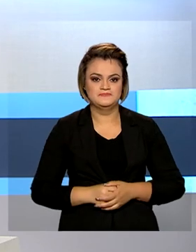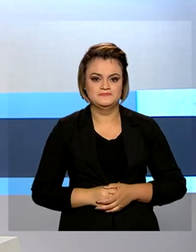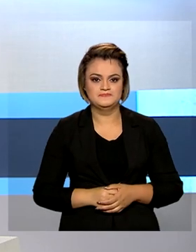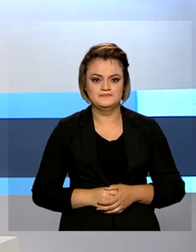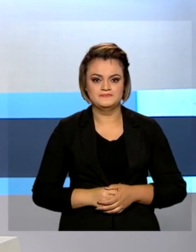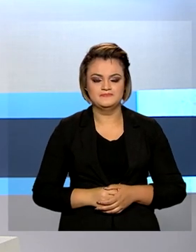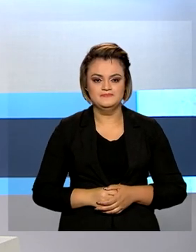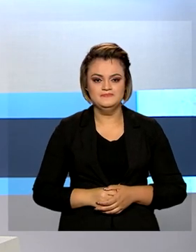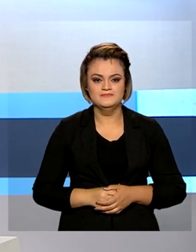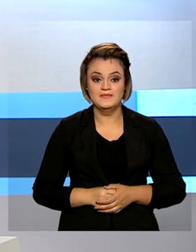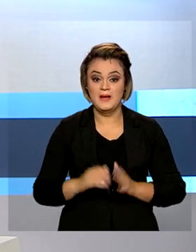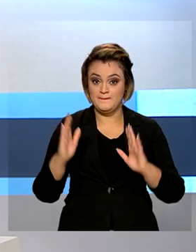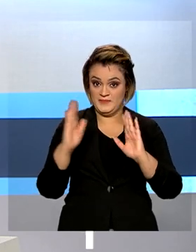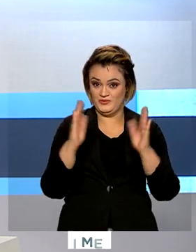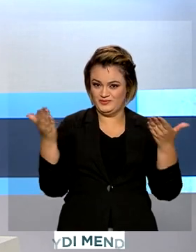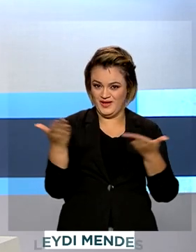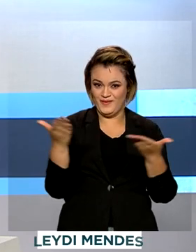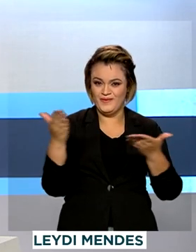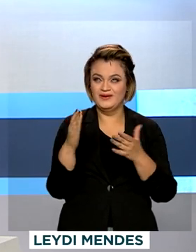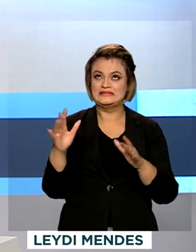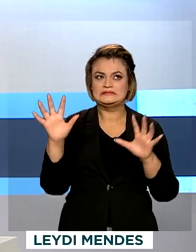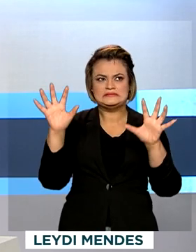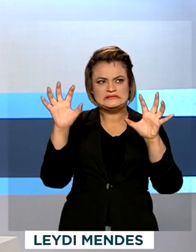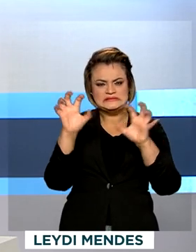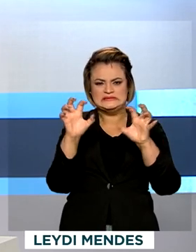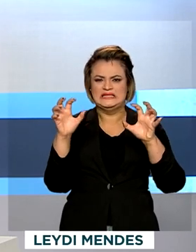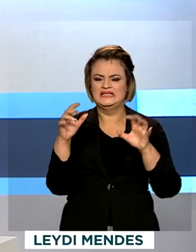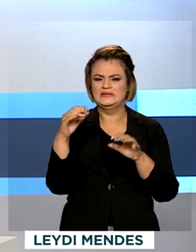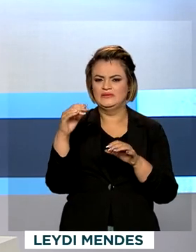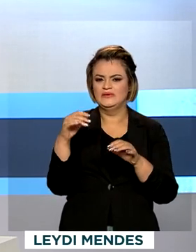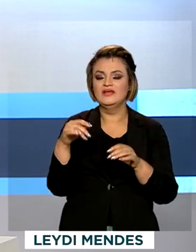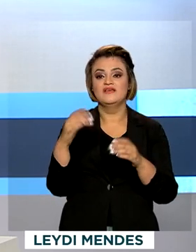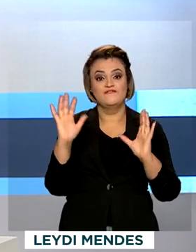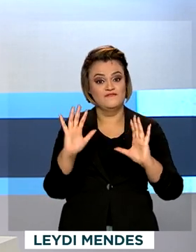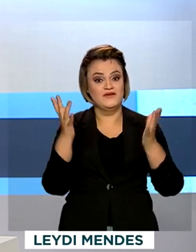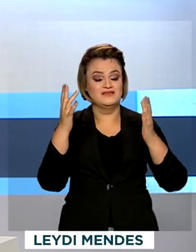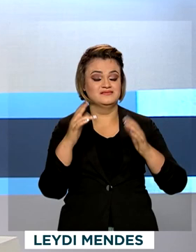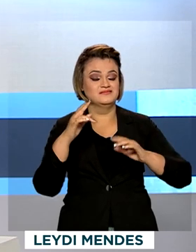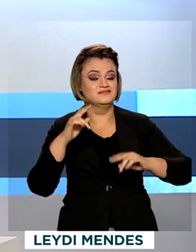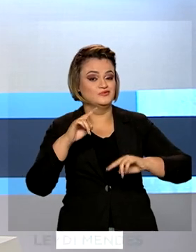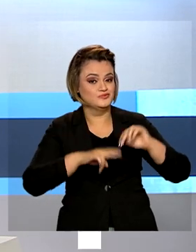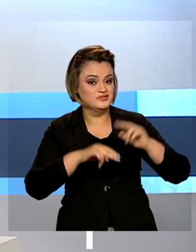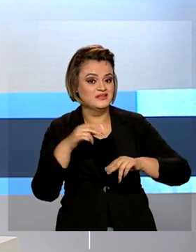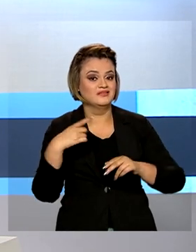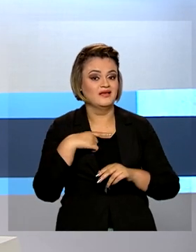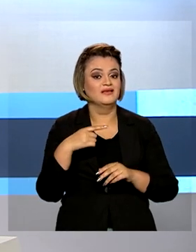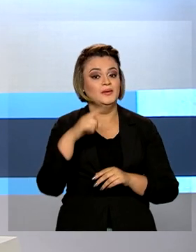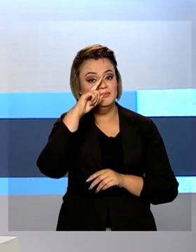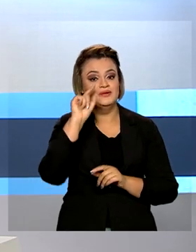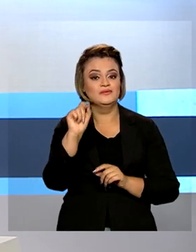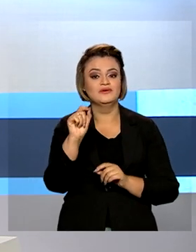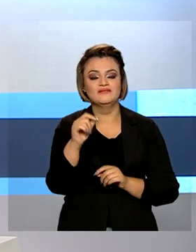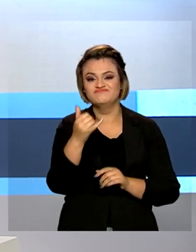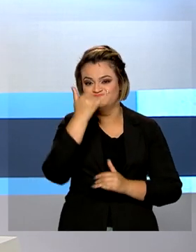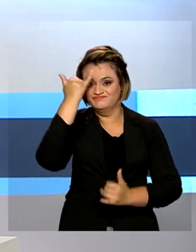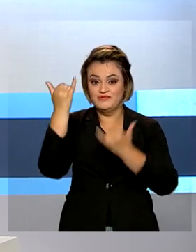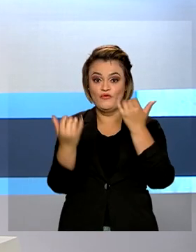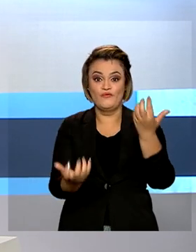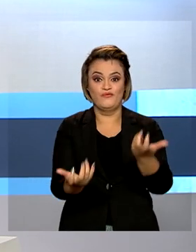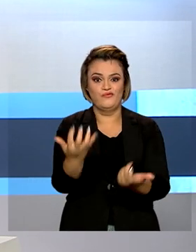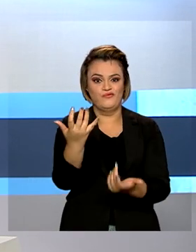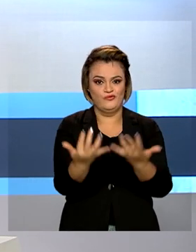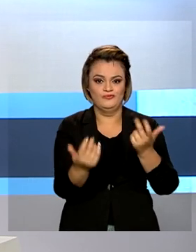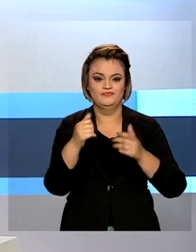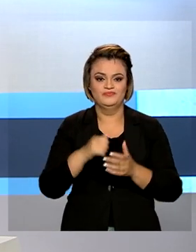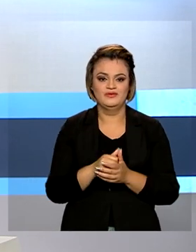Nesta época do ano, com tempo seco e ainda com festas juninas, aumentam os riscos de acidentes com fogo.